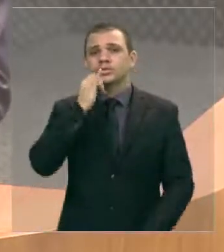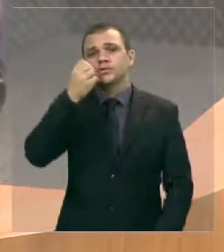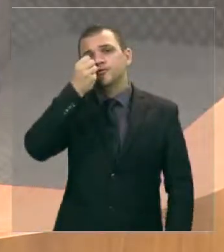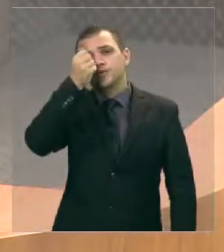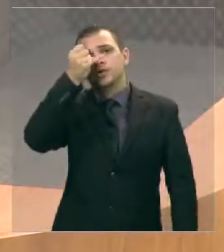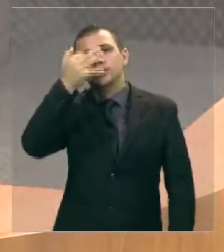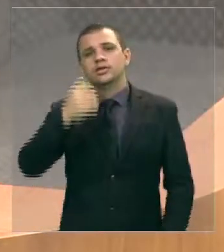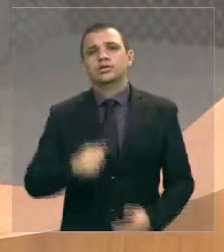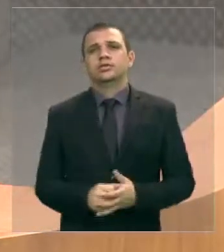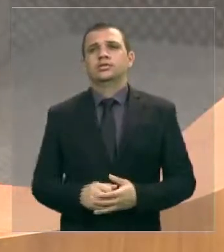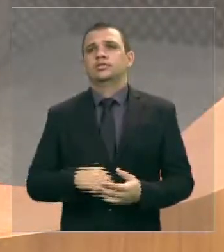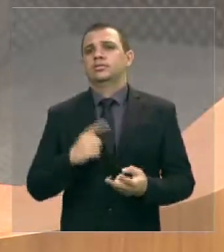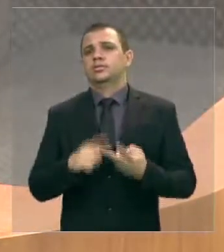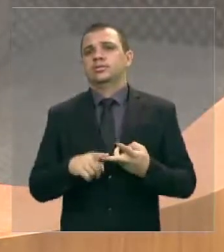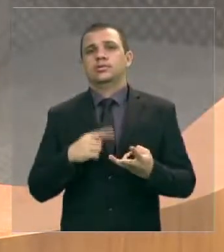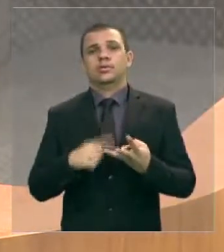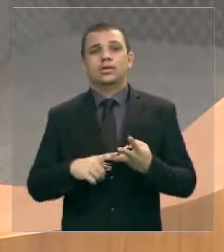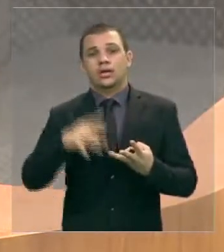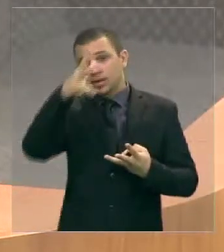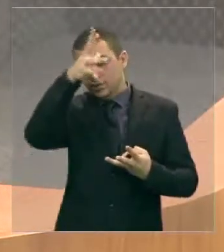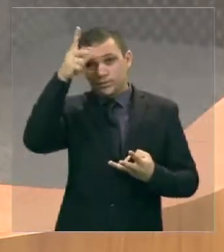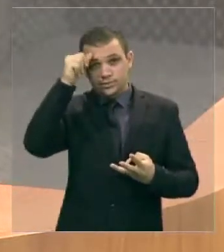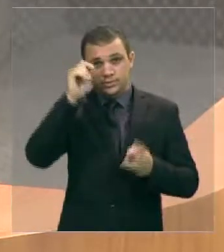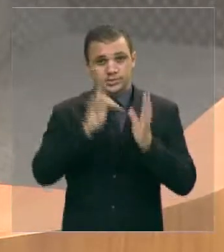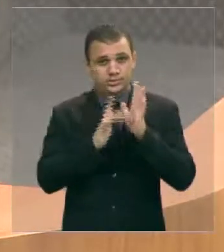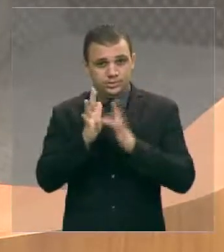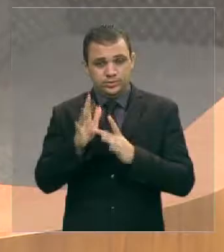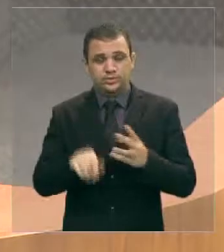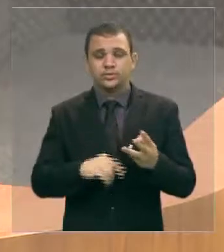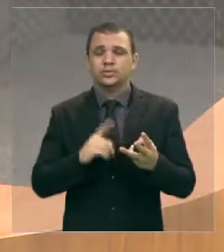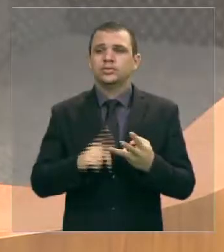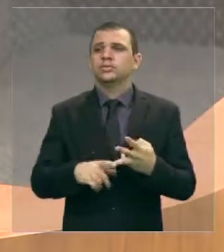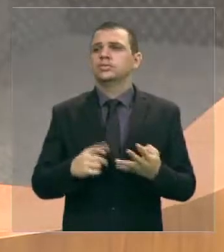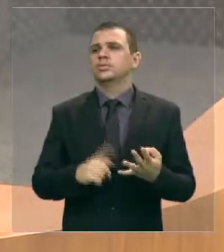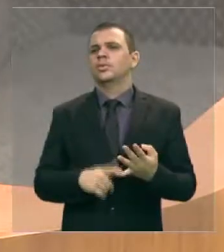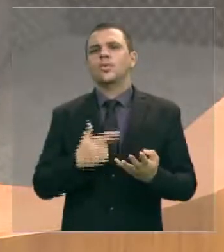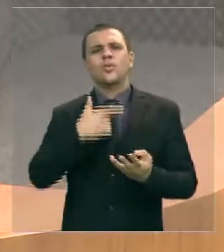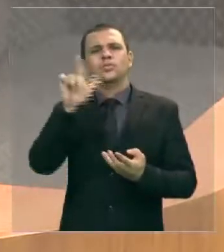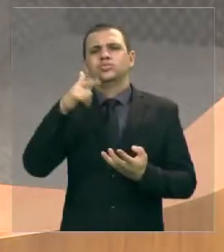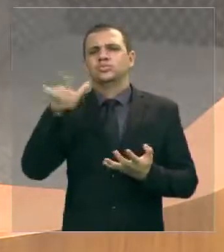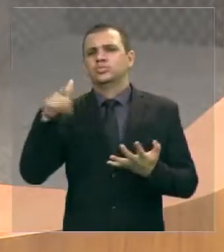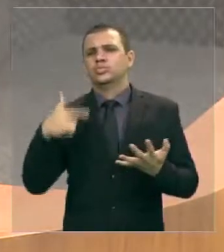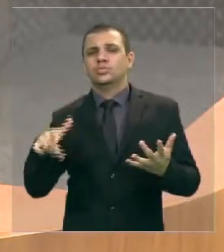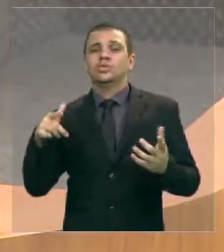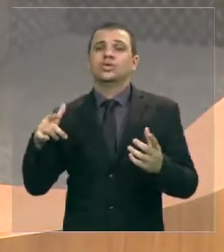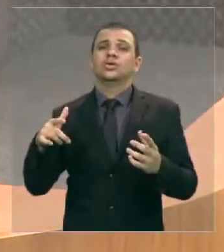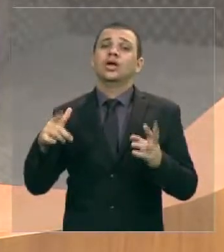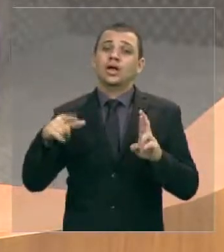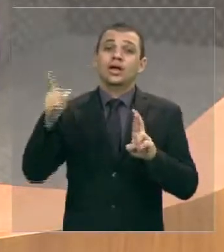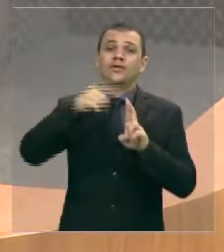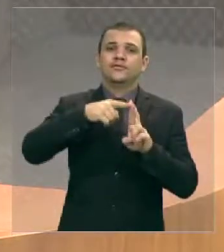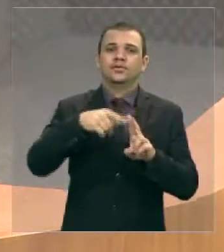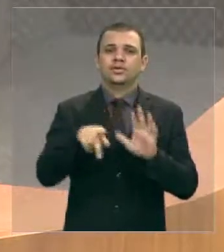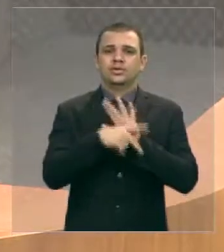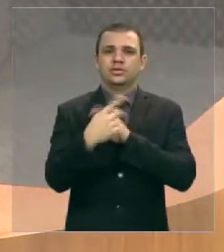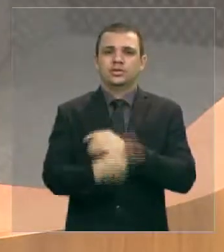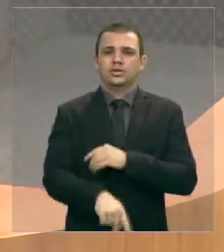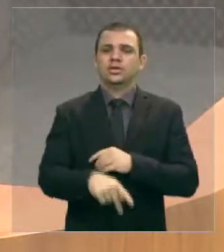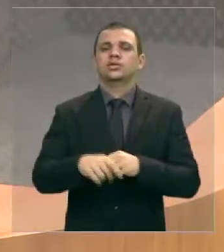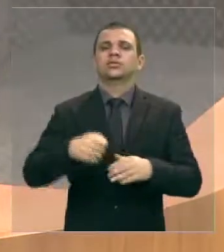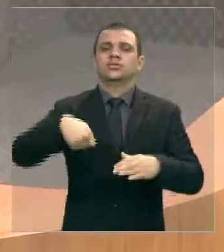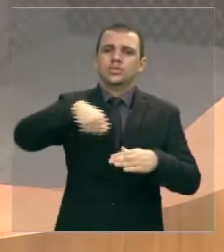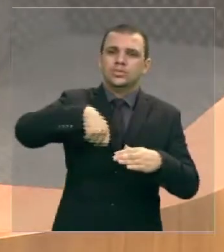podemos fazer com o Guaraná Jesus e com outras referências da nossa culinária dos